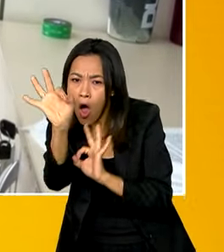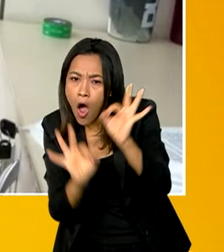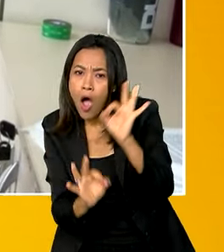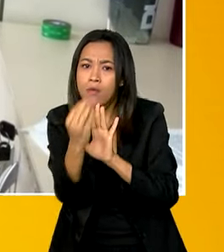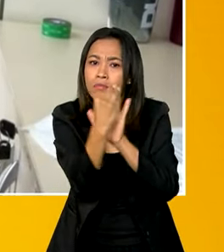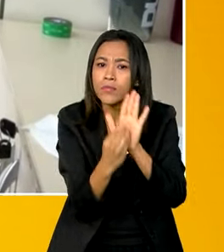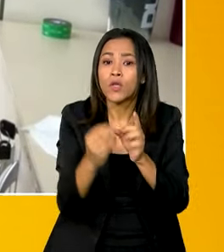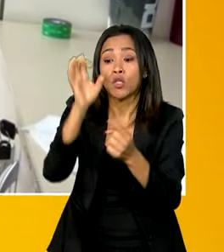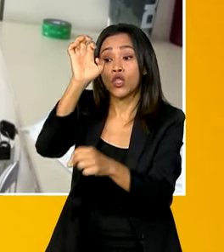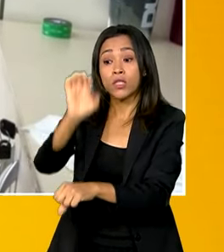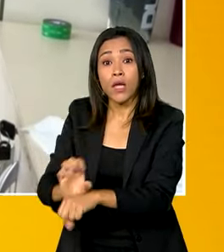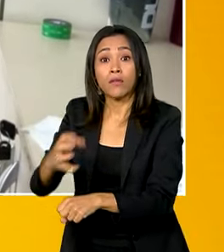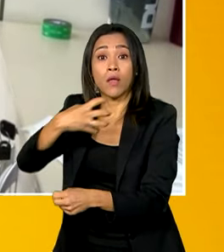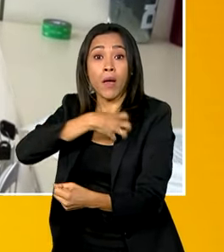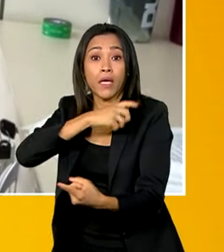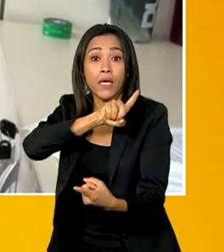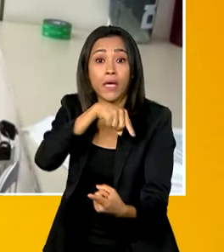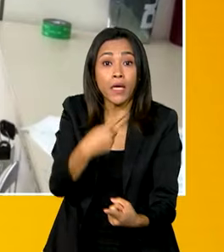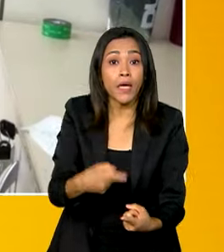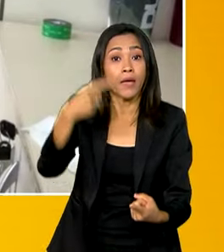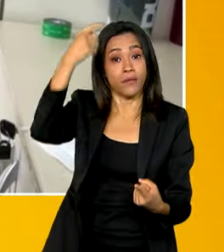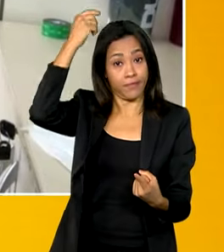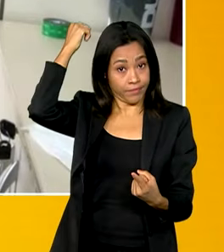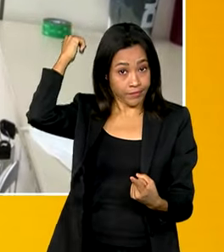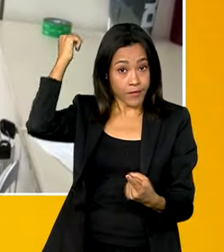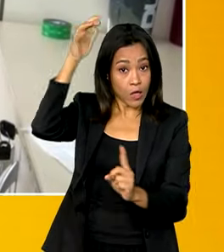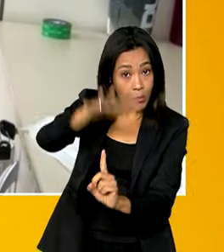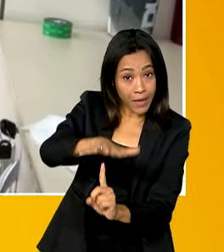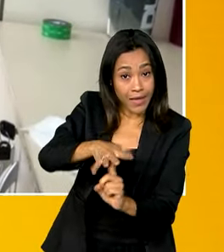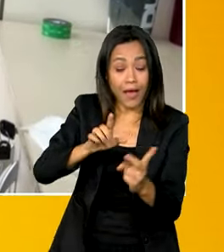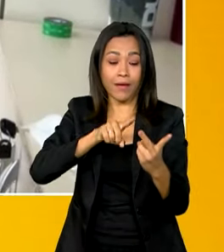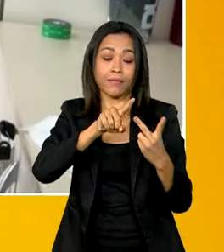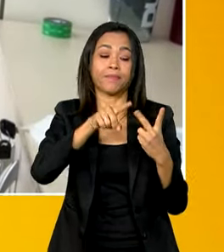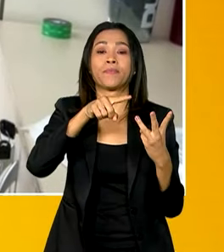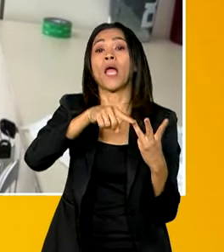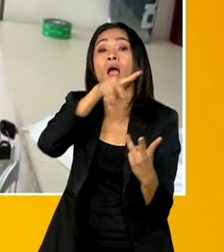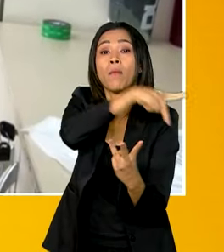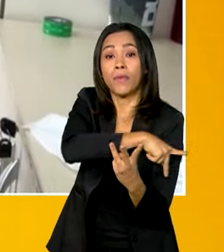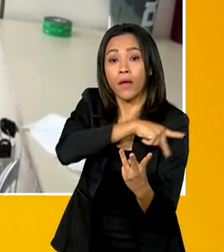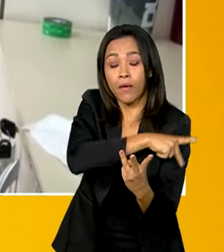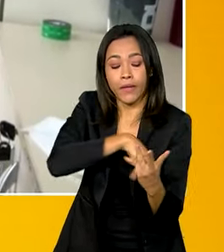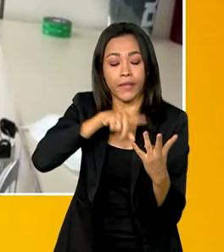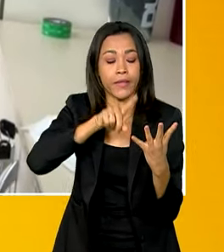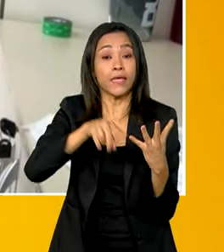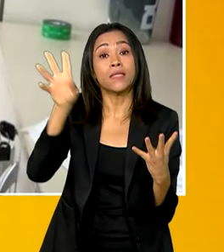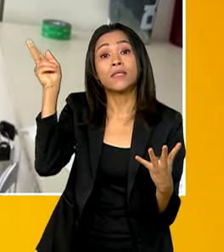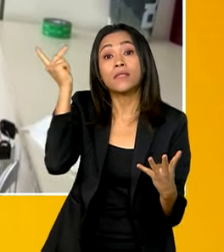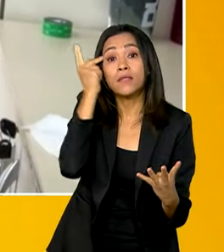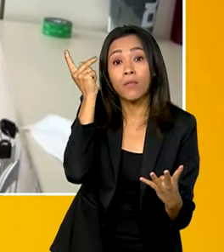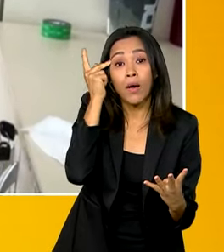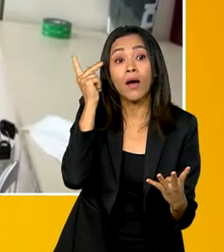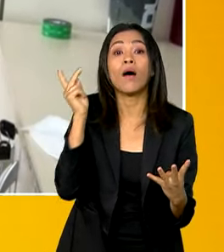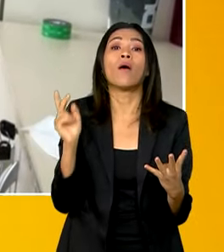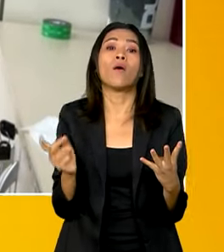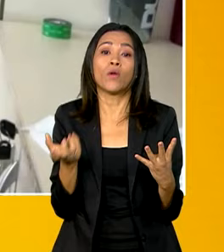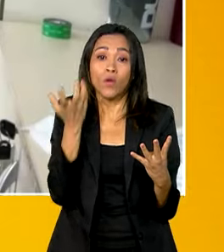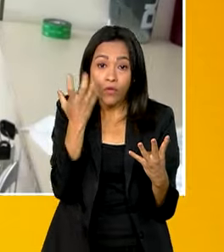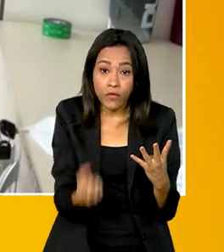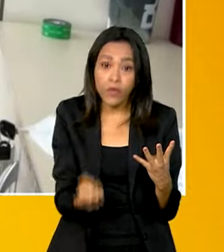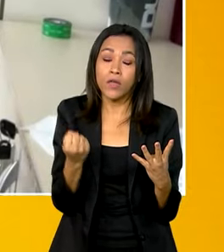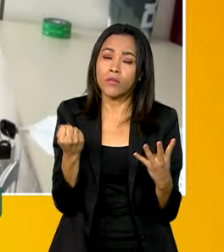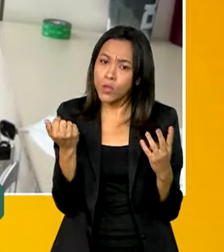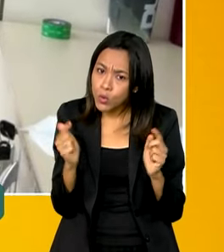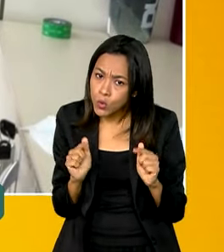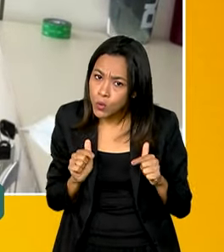no estado da Bahia, do Paraná, Piauí e São Paulo, que a gente vai começar ali a realizar